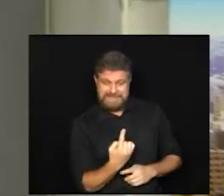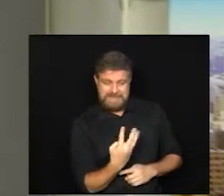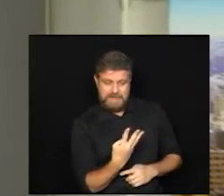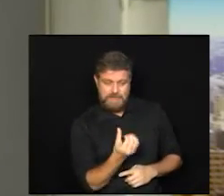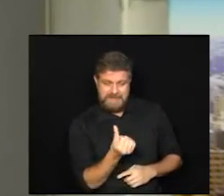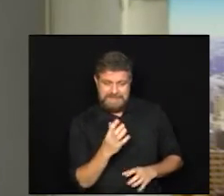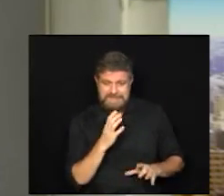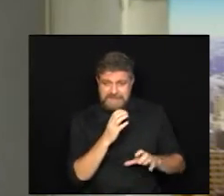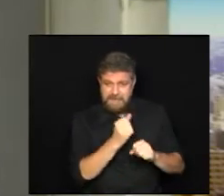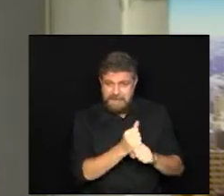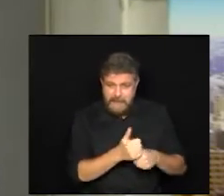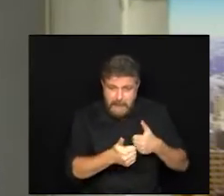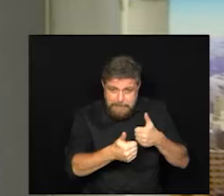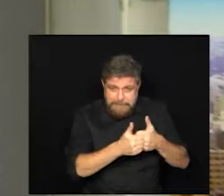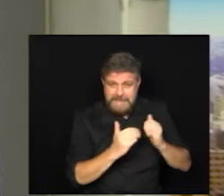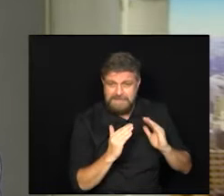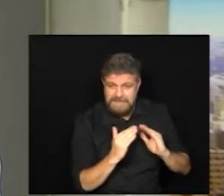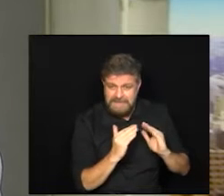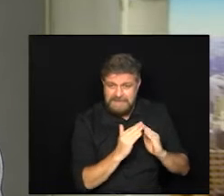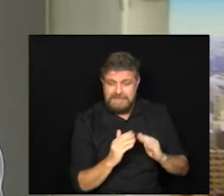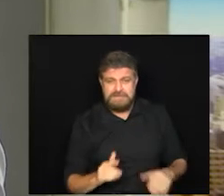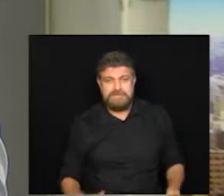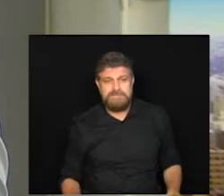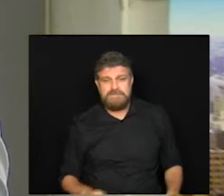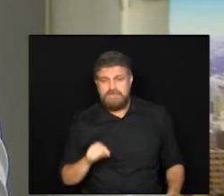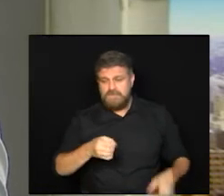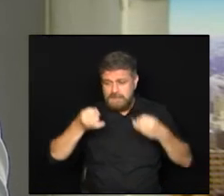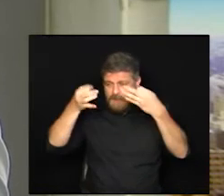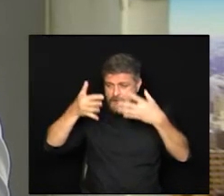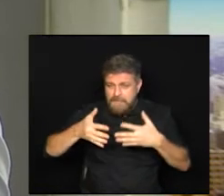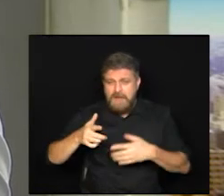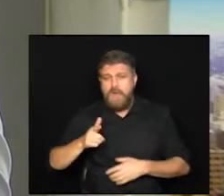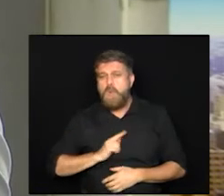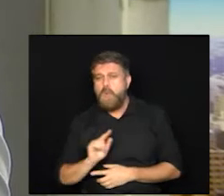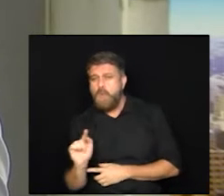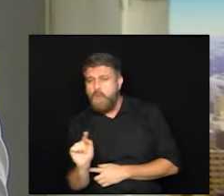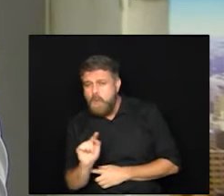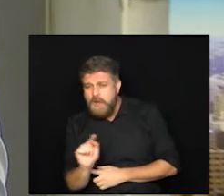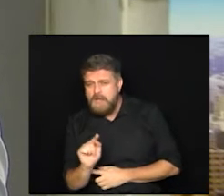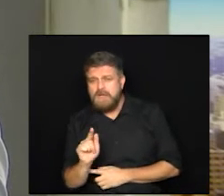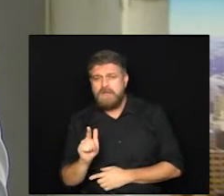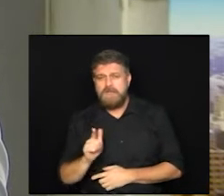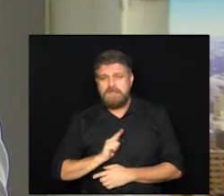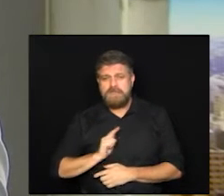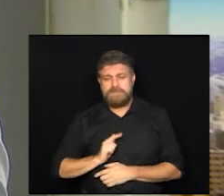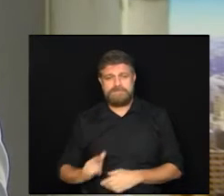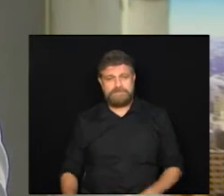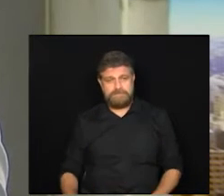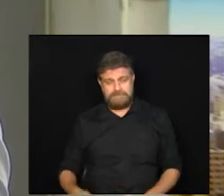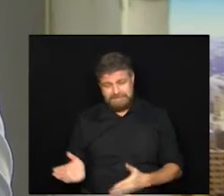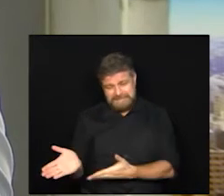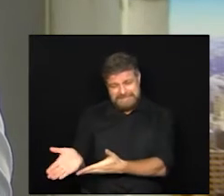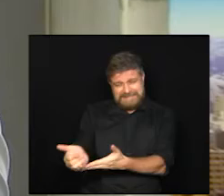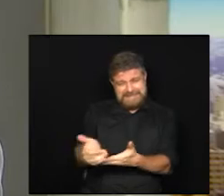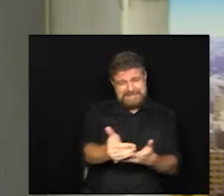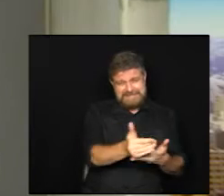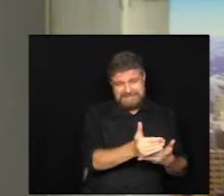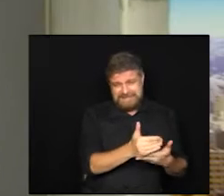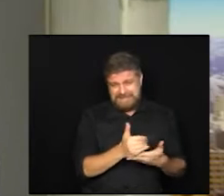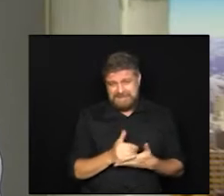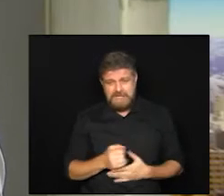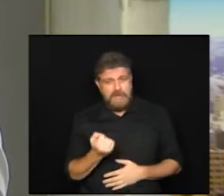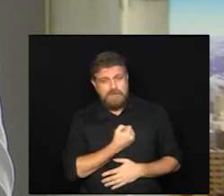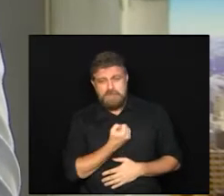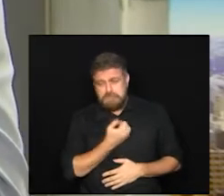entidades mais próximas da sua residência o senhor falava na coletiva que sobre a expectativa de arrecadação que o senhor não quis colocar